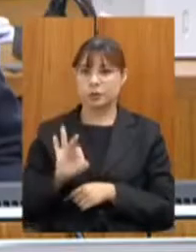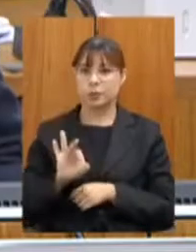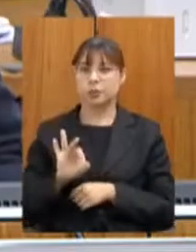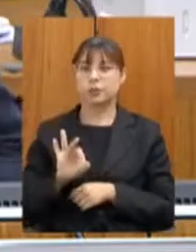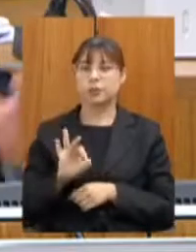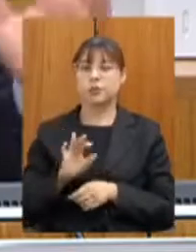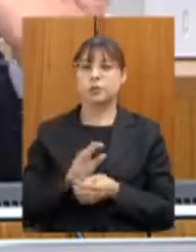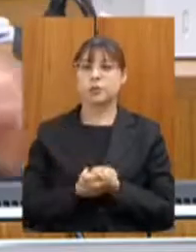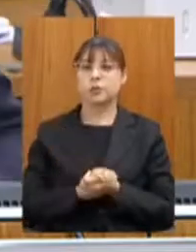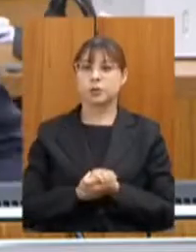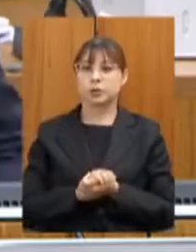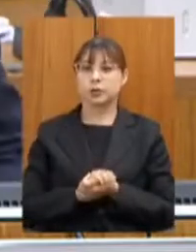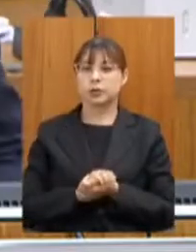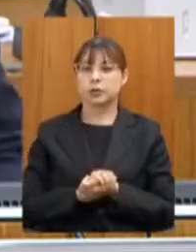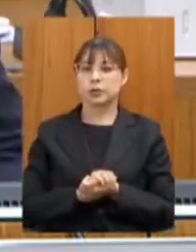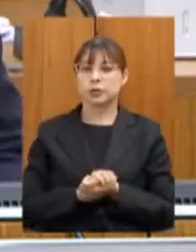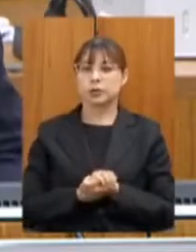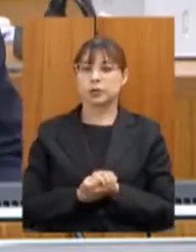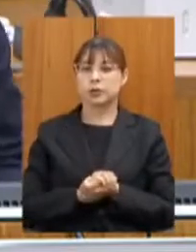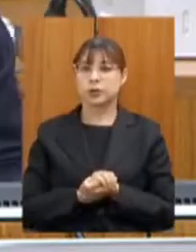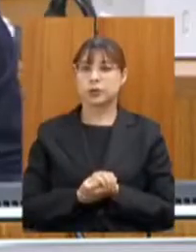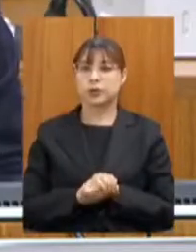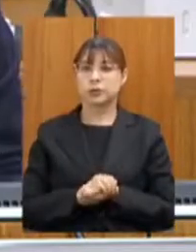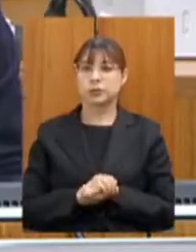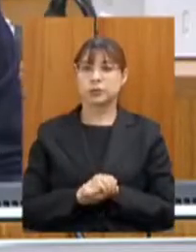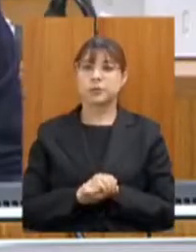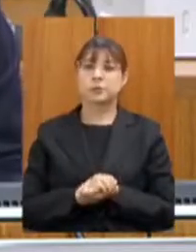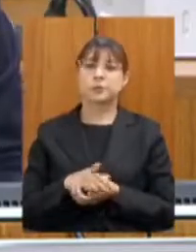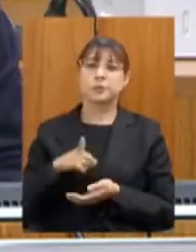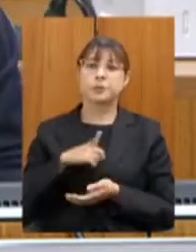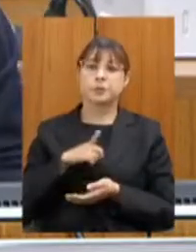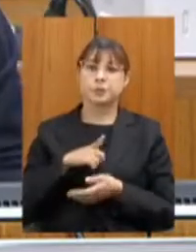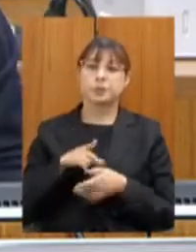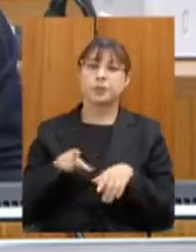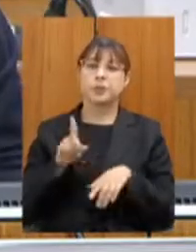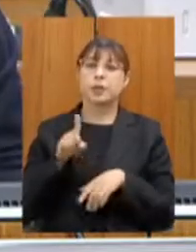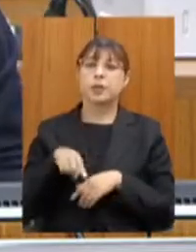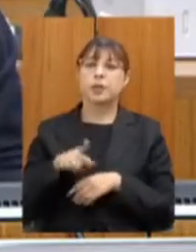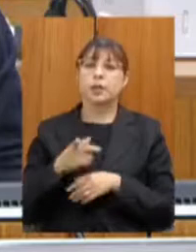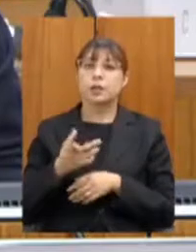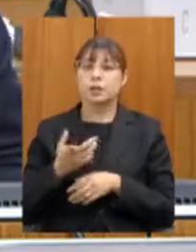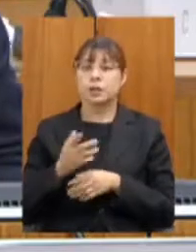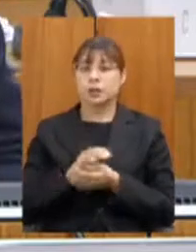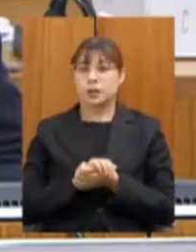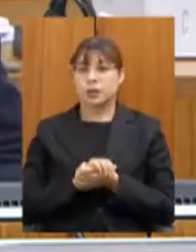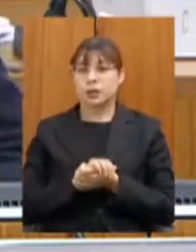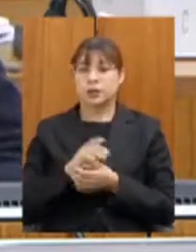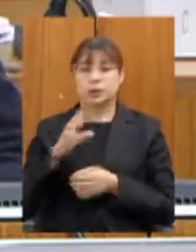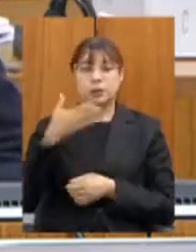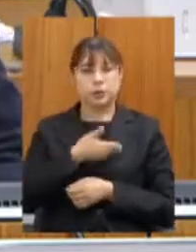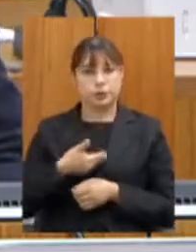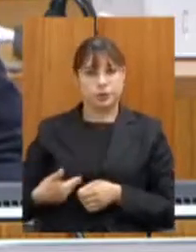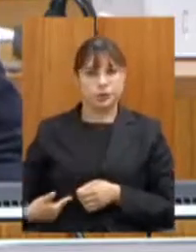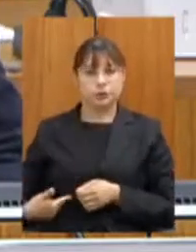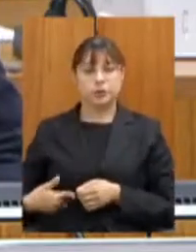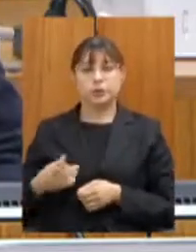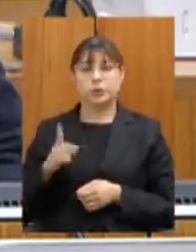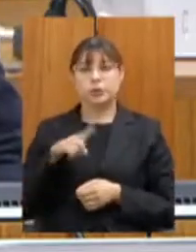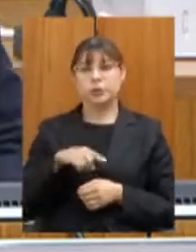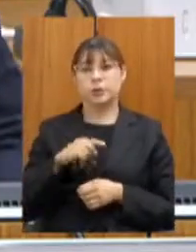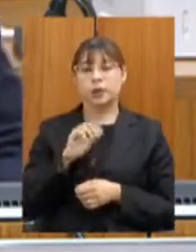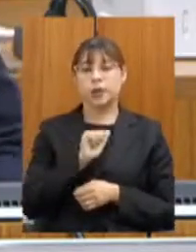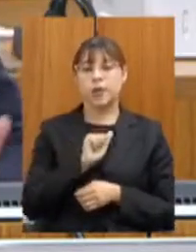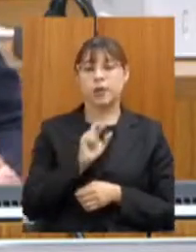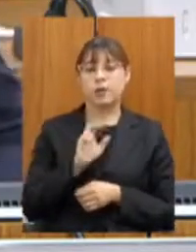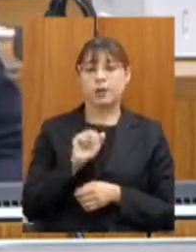realizado. Isso integra o programa lançado pelo governador à questão de dois meses atrás, três meses atrás, que é o Avança